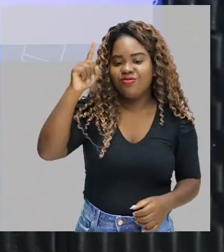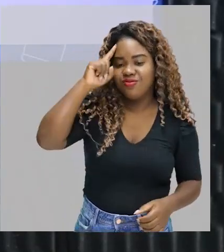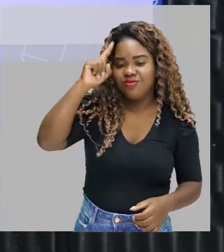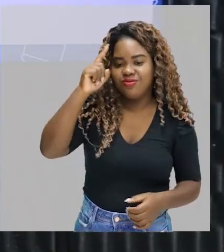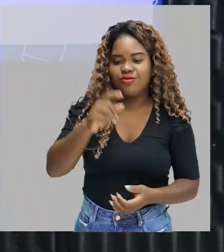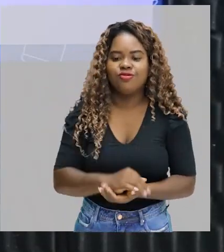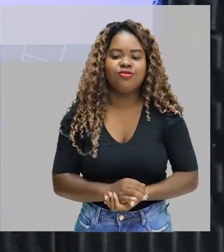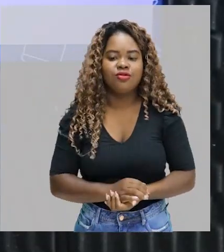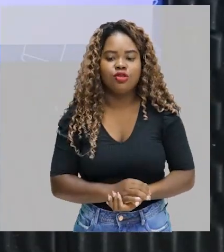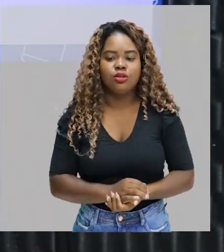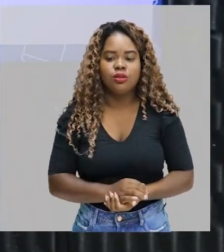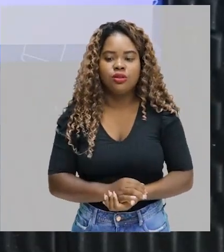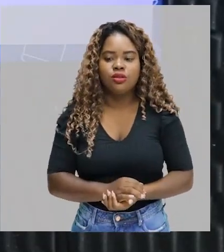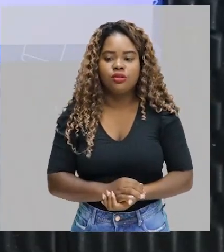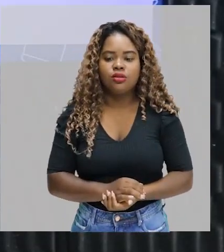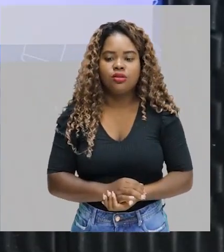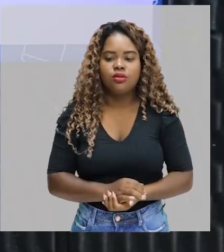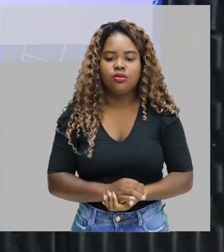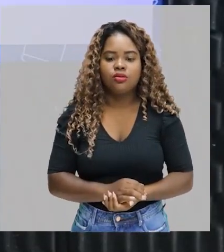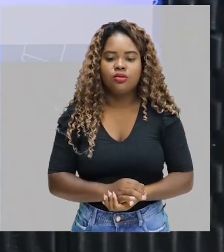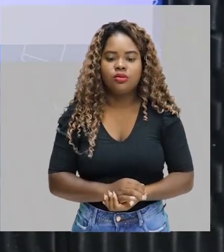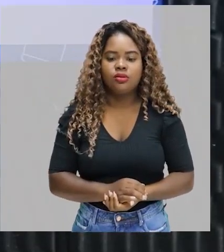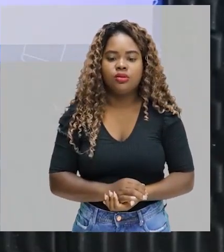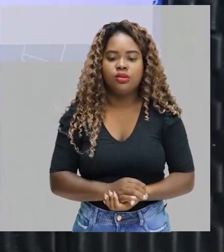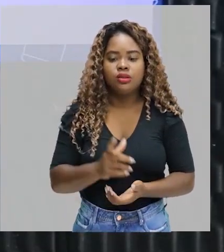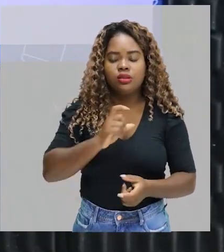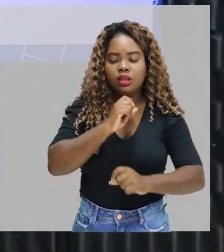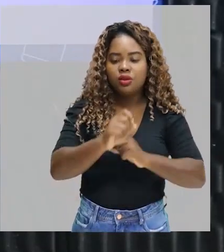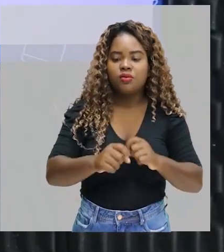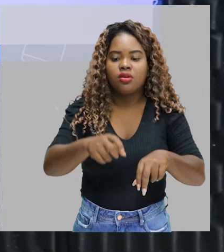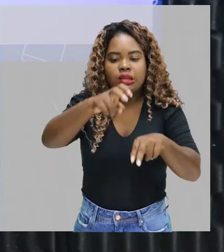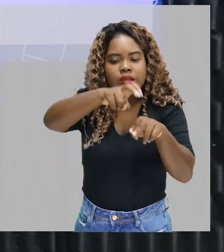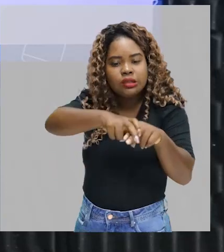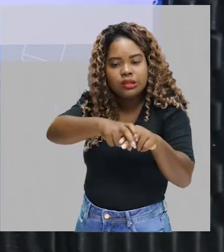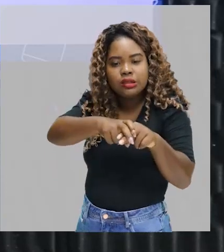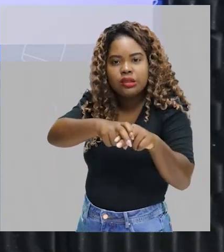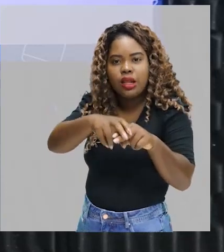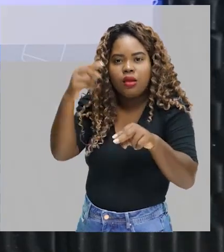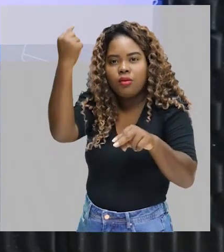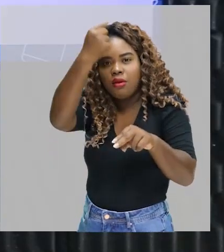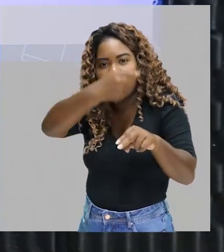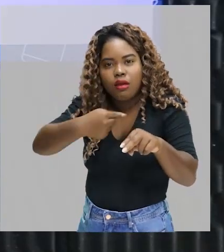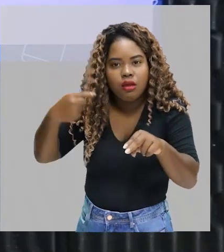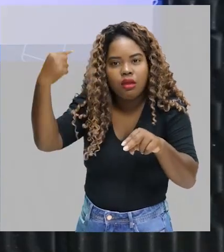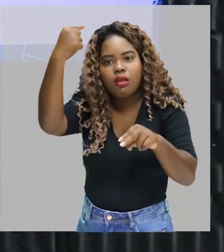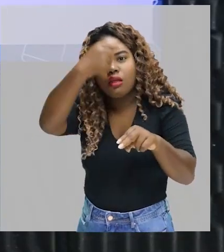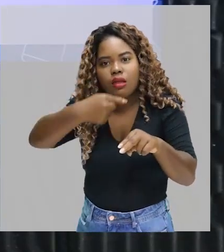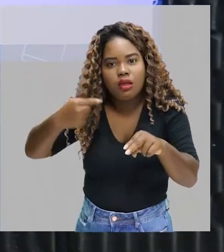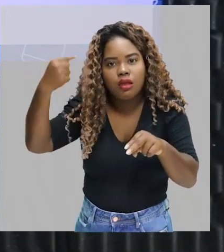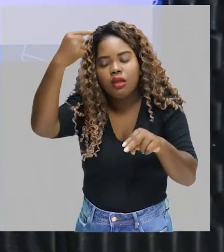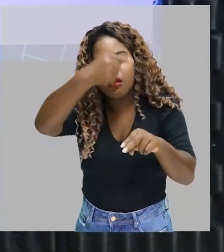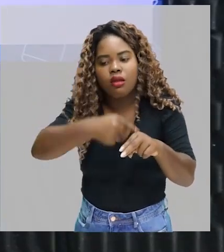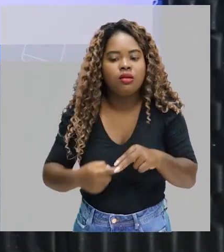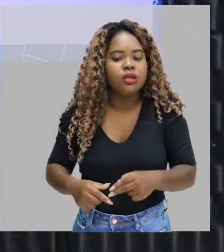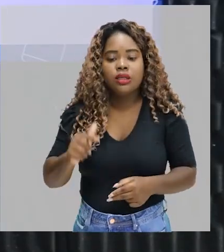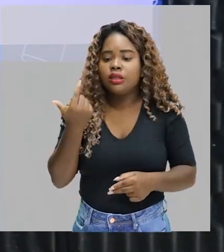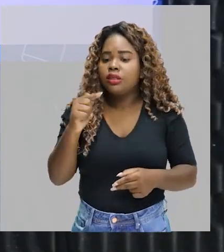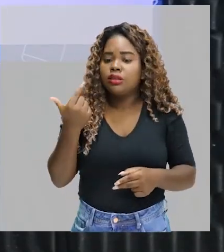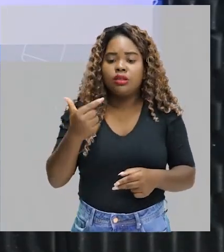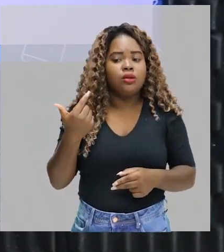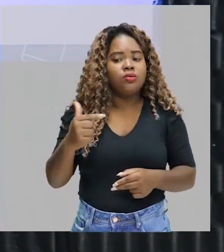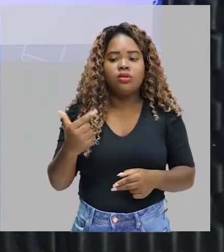além de permanecer muito tempo sentado e não ter disposição para realizar